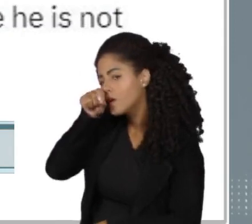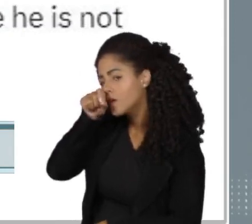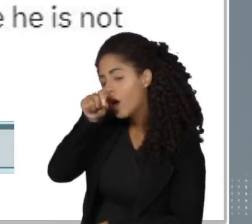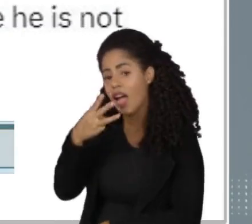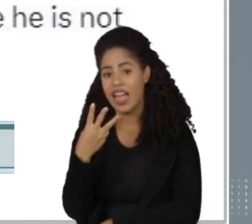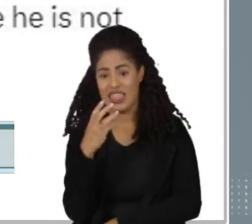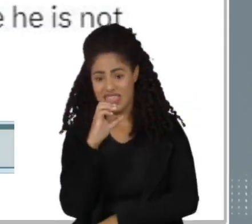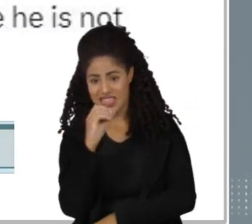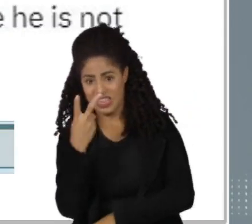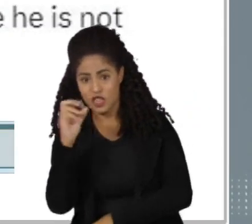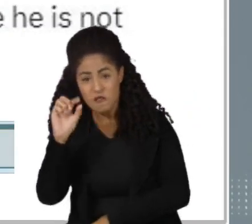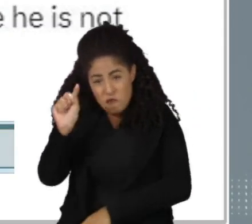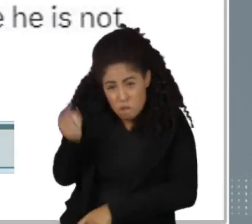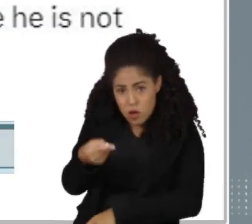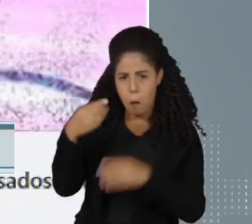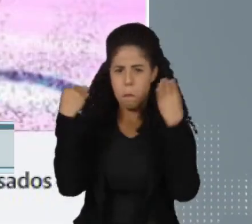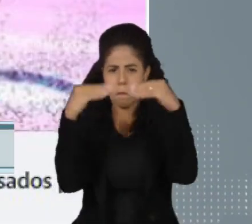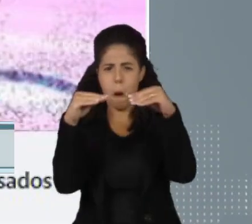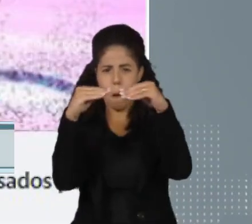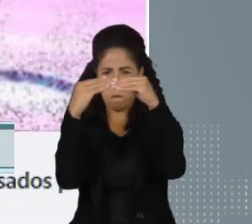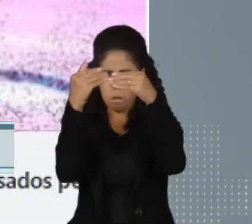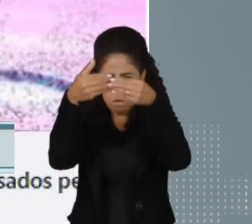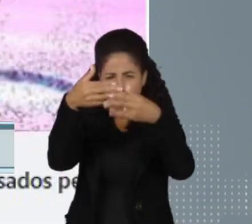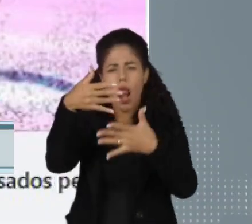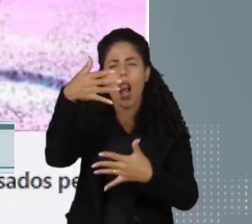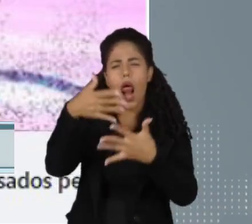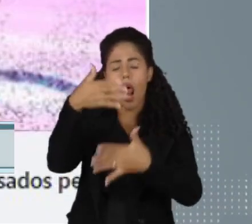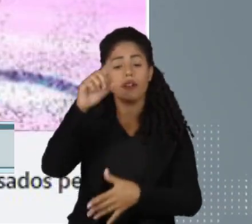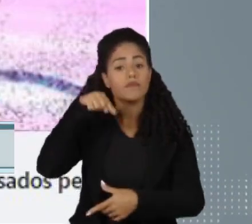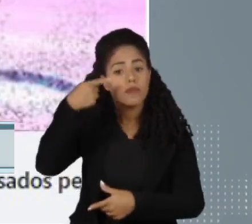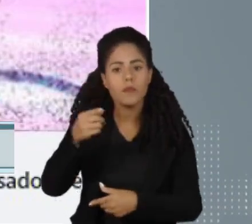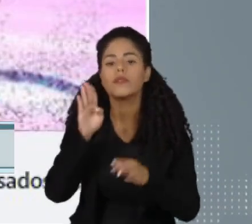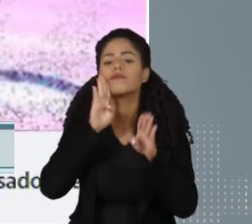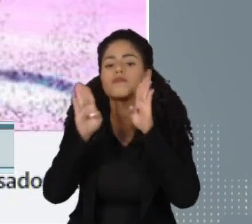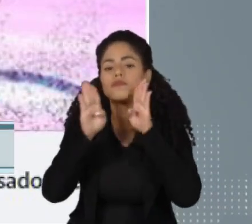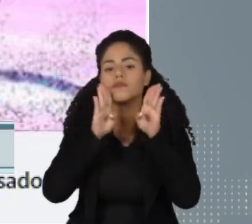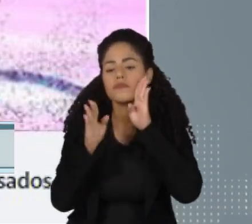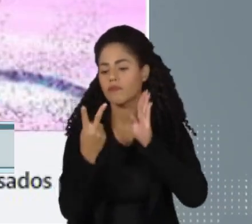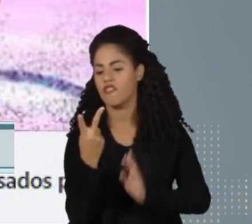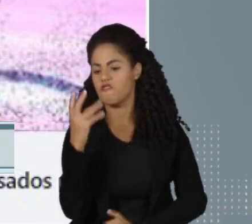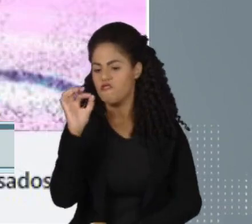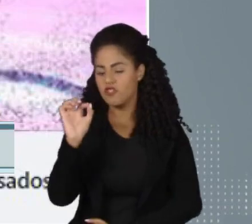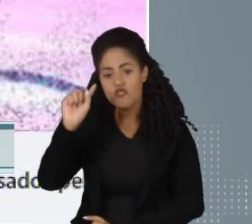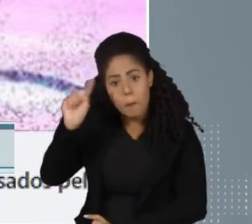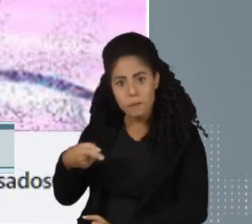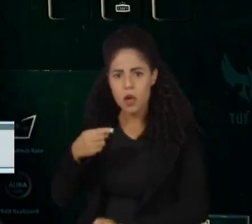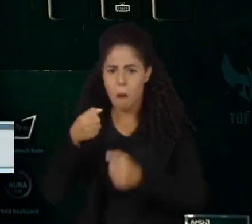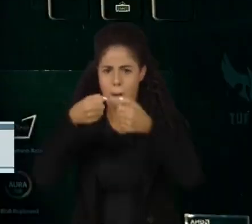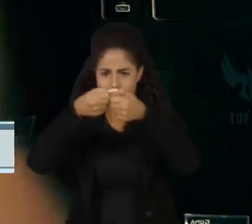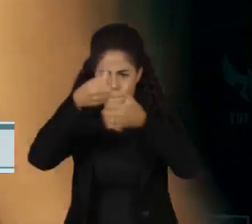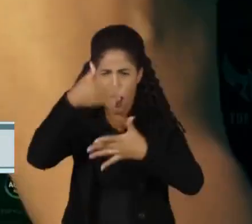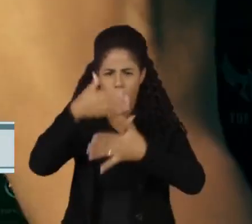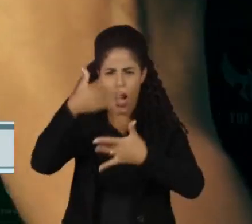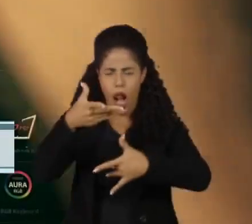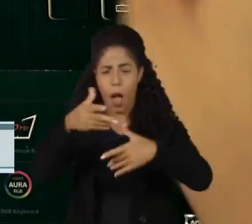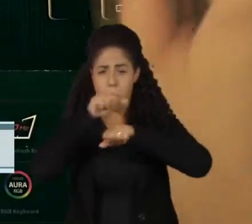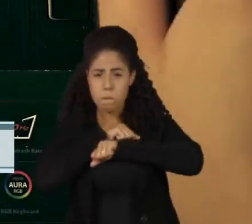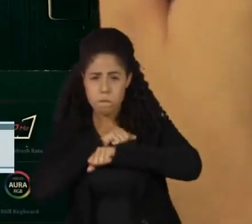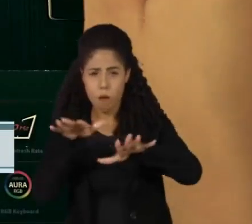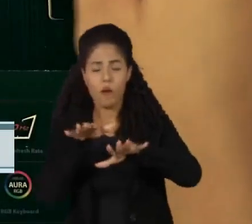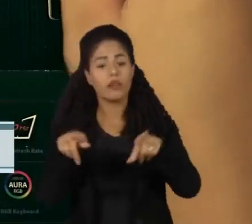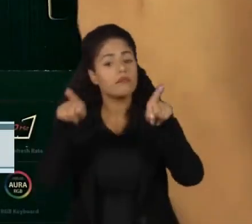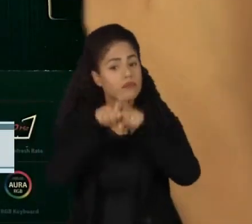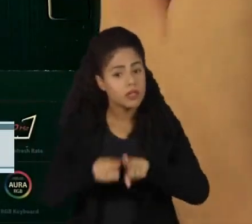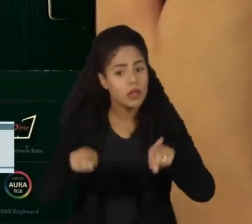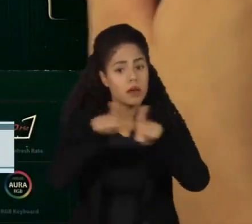320 mil posts. O Facebook vem logo após, com pouco mais de 20 mil publicações. Mas a rede de desinformação